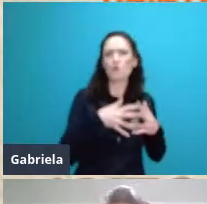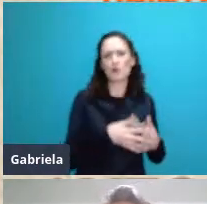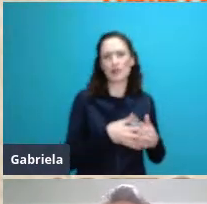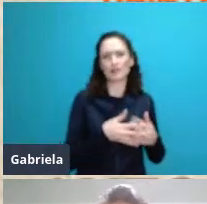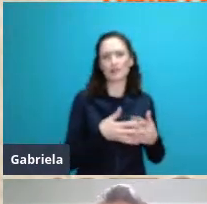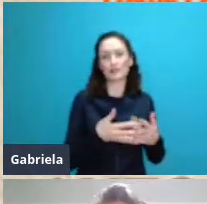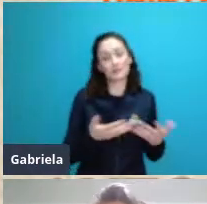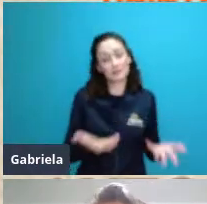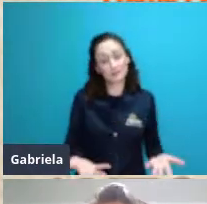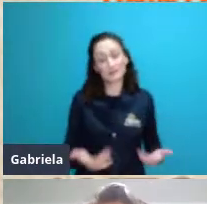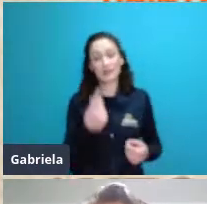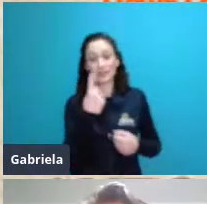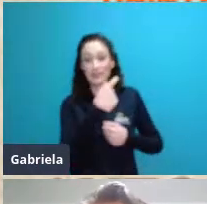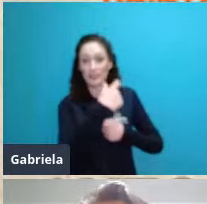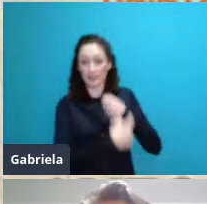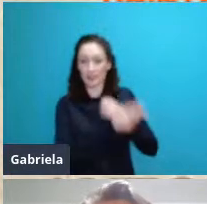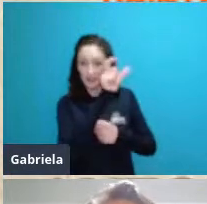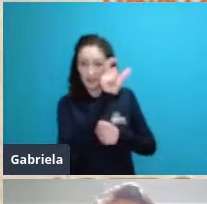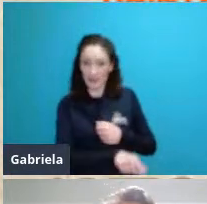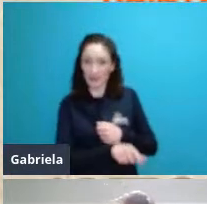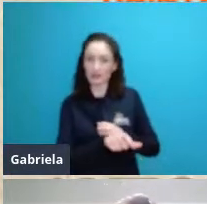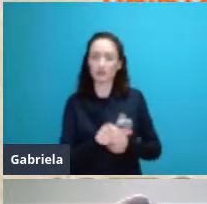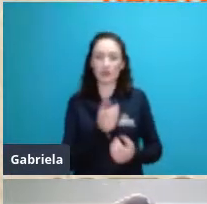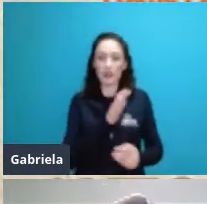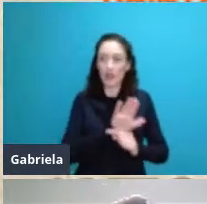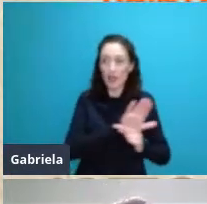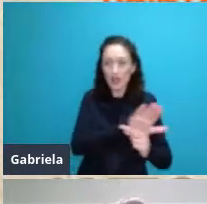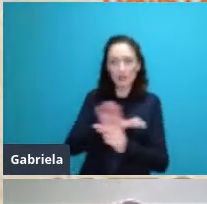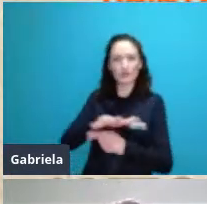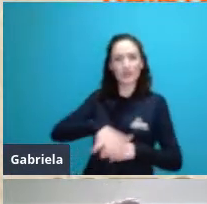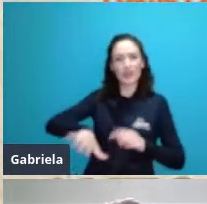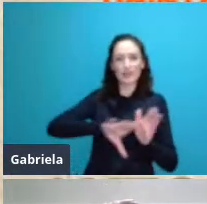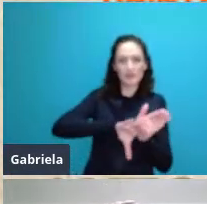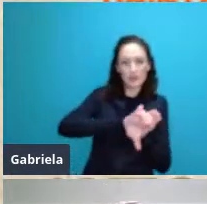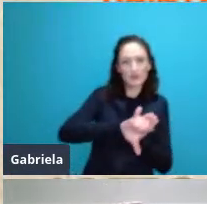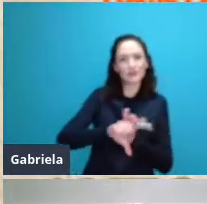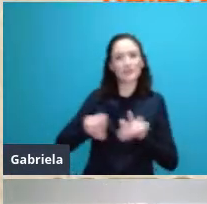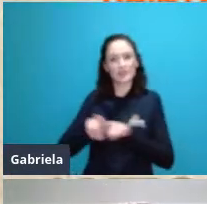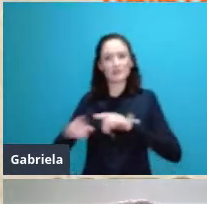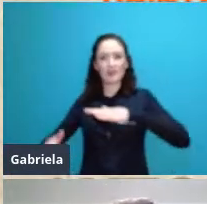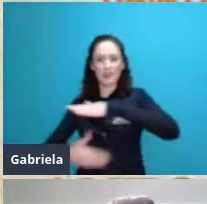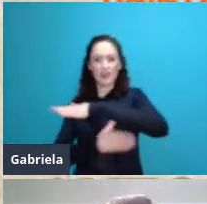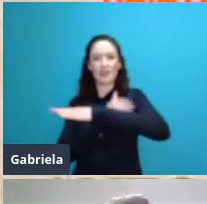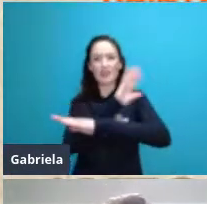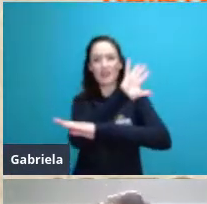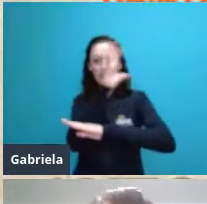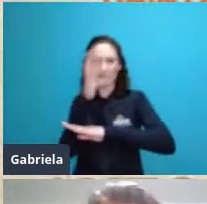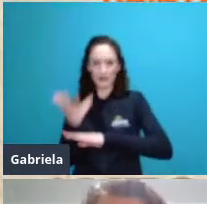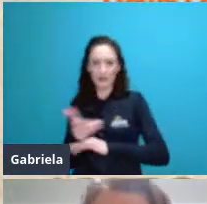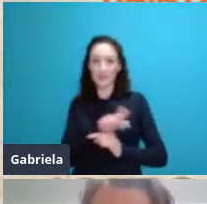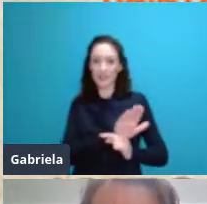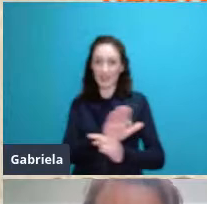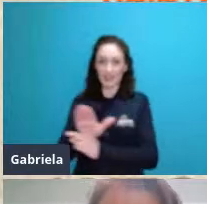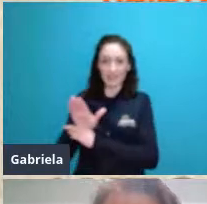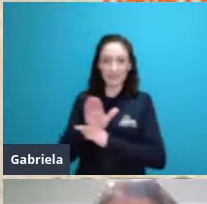revolução para a biologia e para a ecologia pode passar por favor e aí